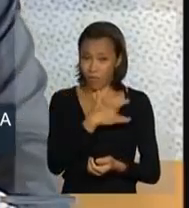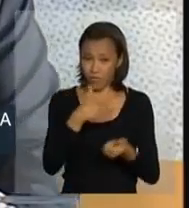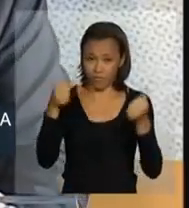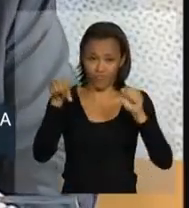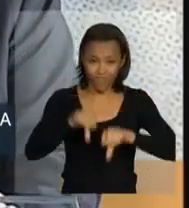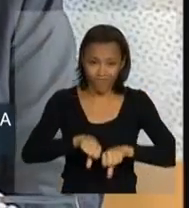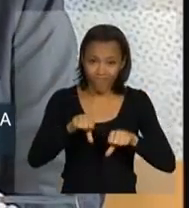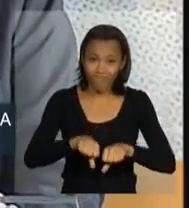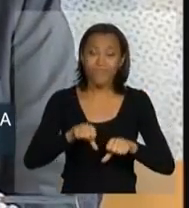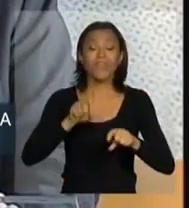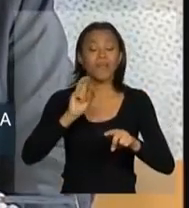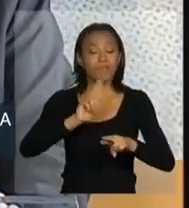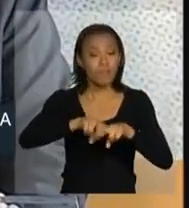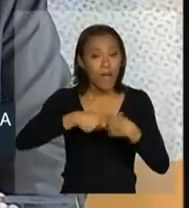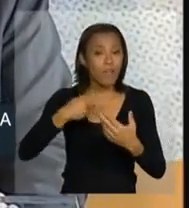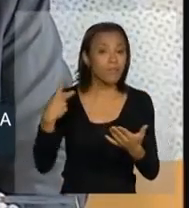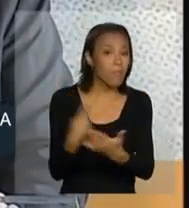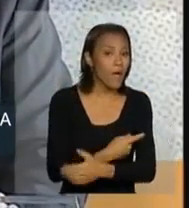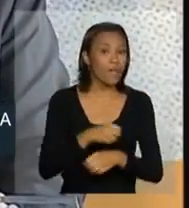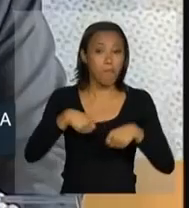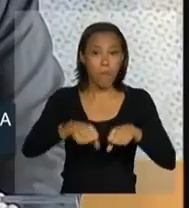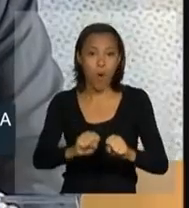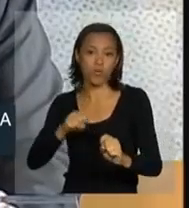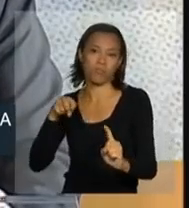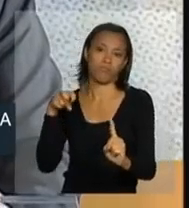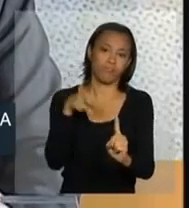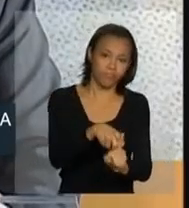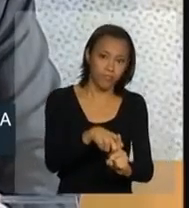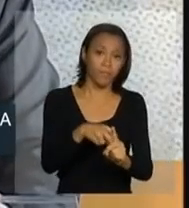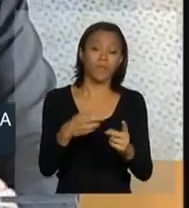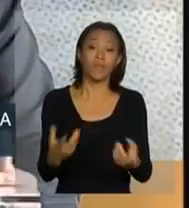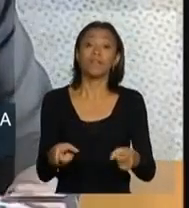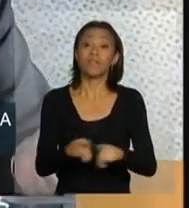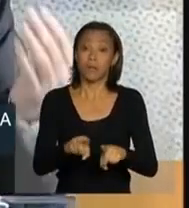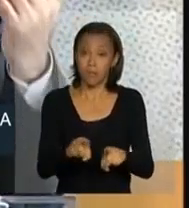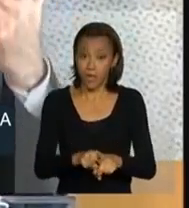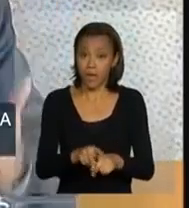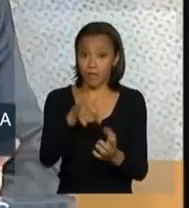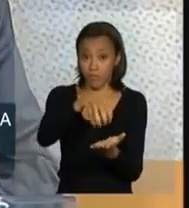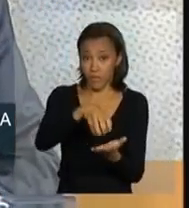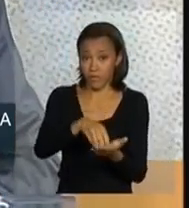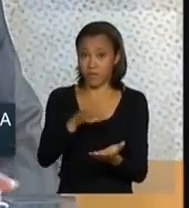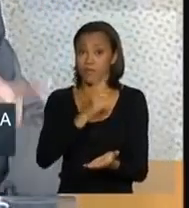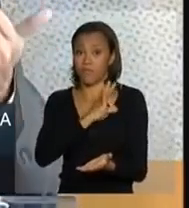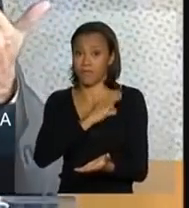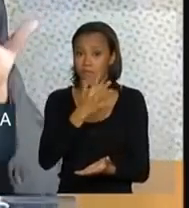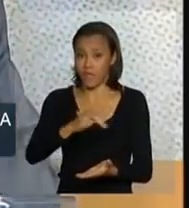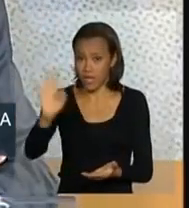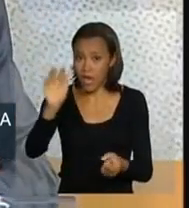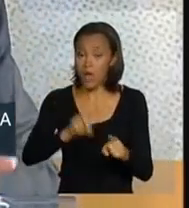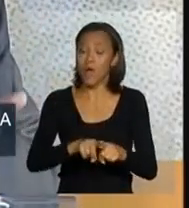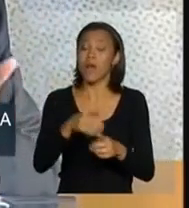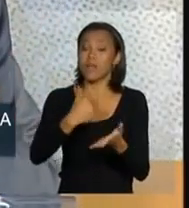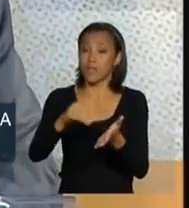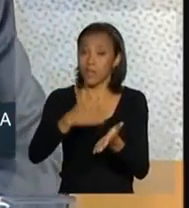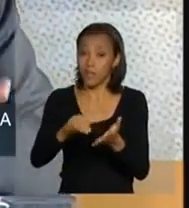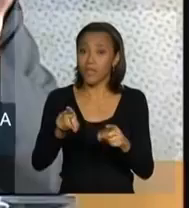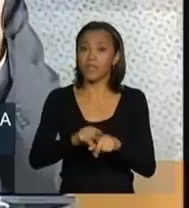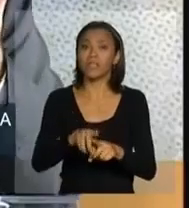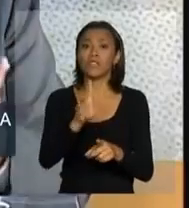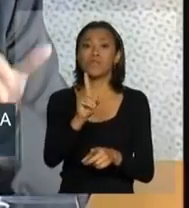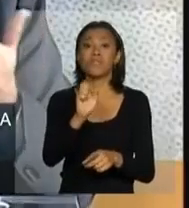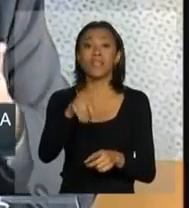tem a ver com acidentes de motocicletas. O Departamento de Polícia Rodoviária Federal, as Polícias Militares, as Secretarias de Trânsito e os DETRANS,